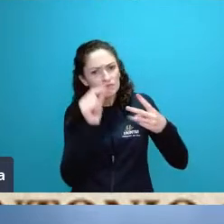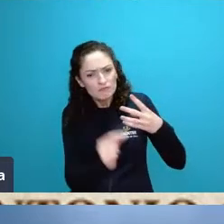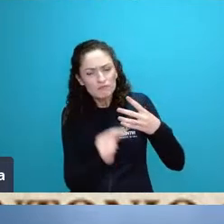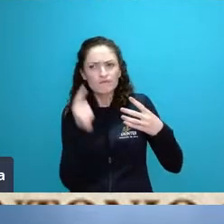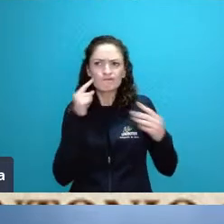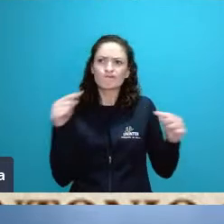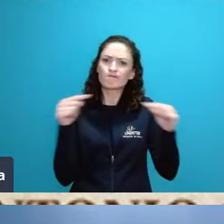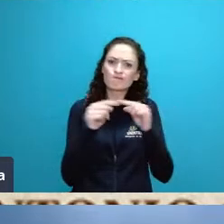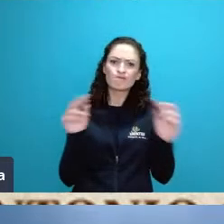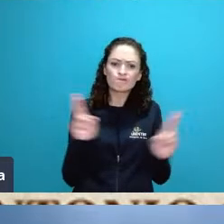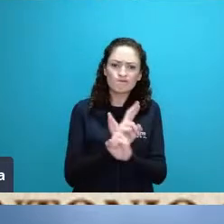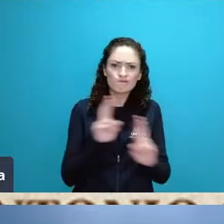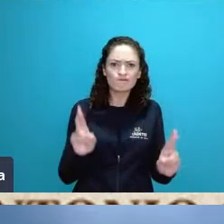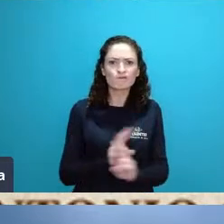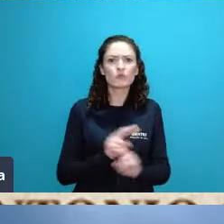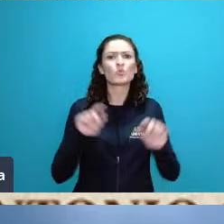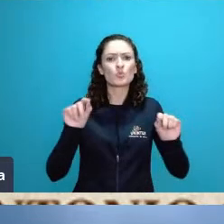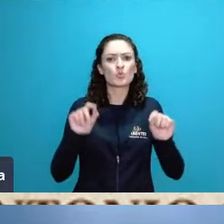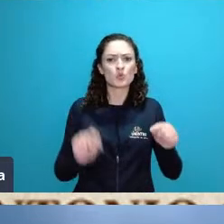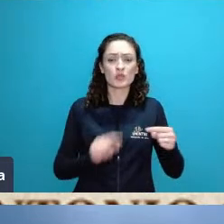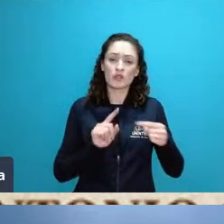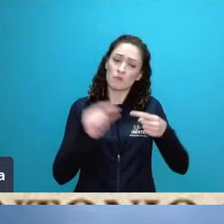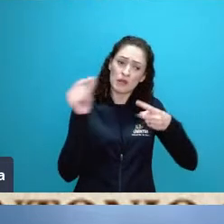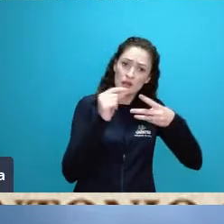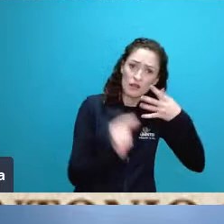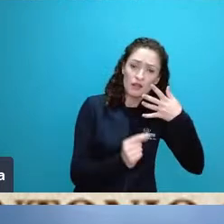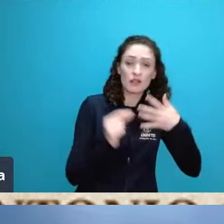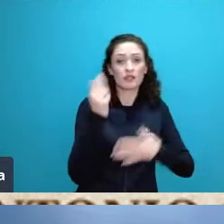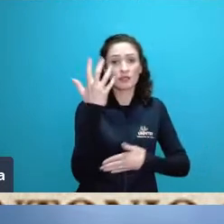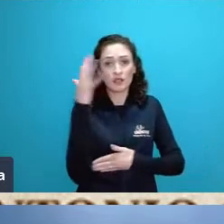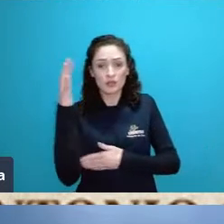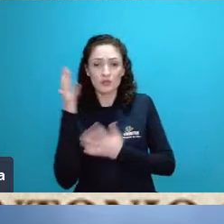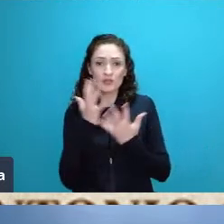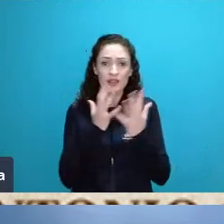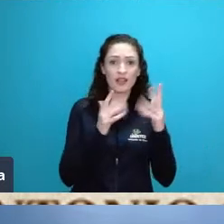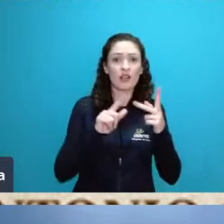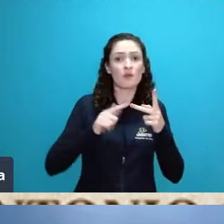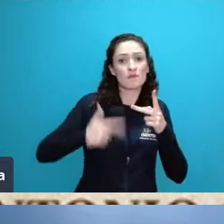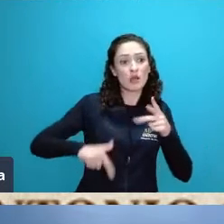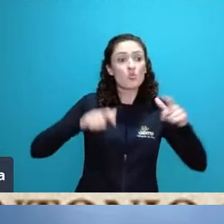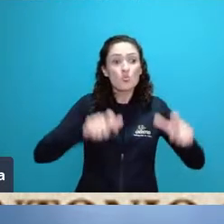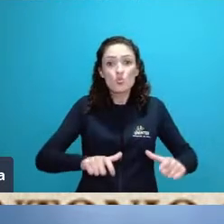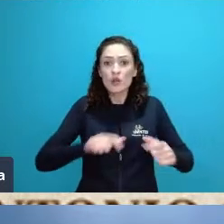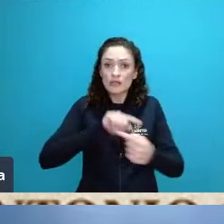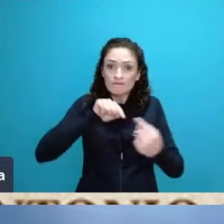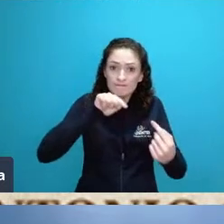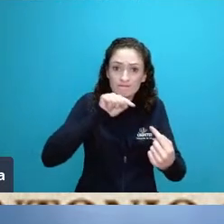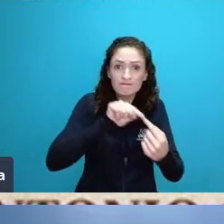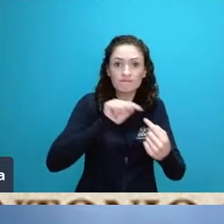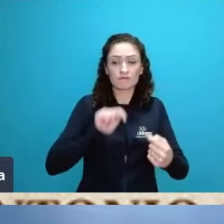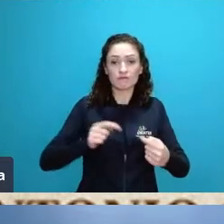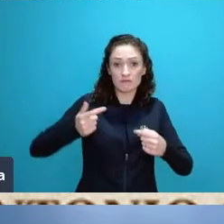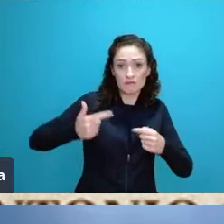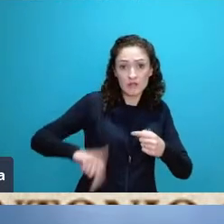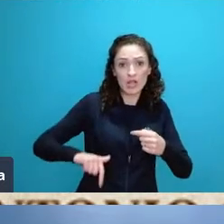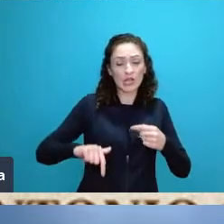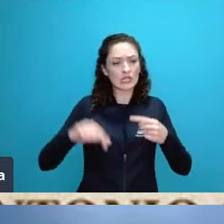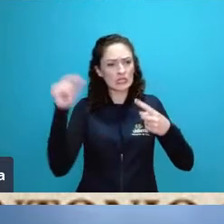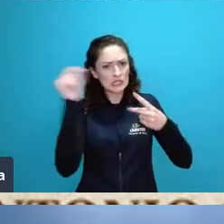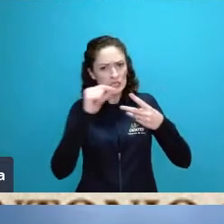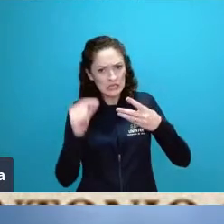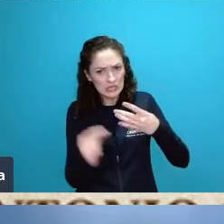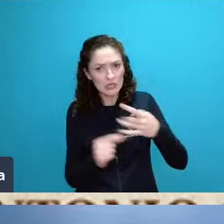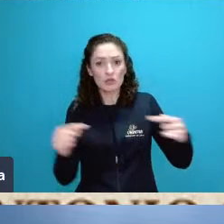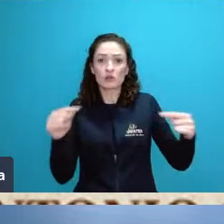elementos naturais do meio físico também os elementos de relações sociais